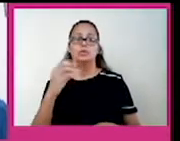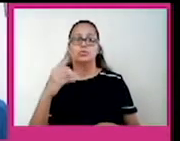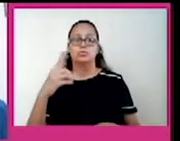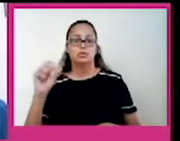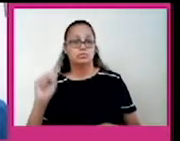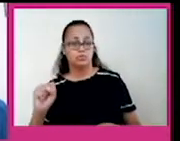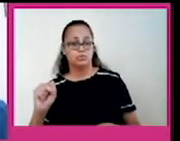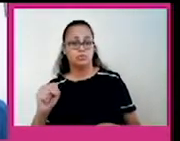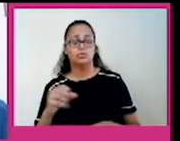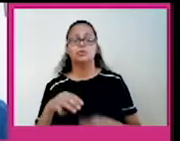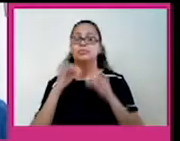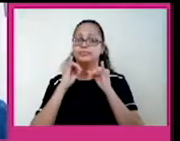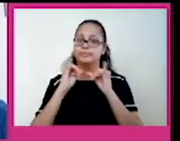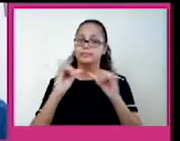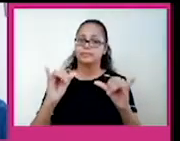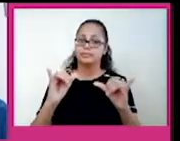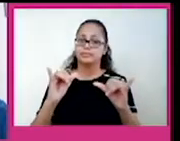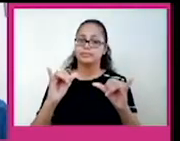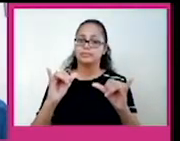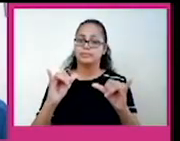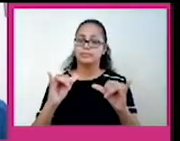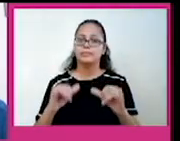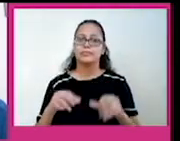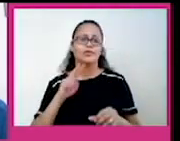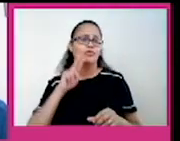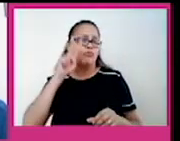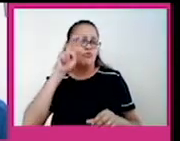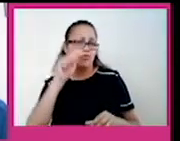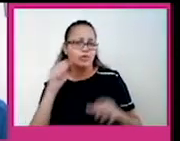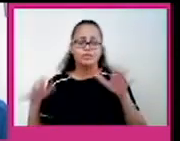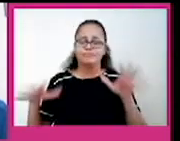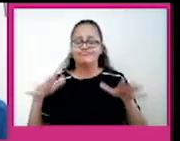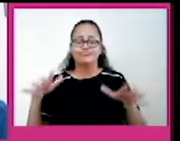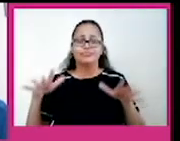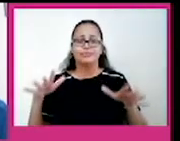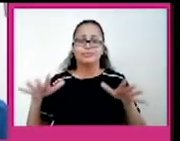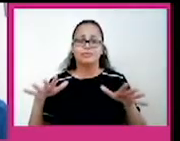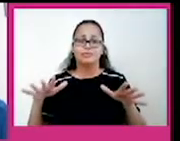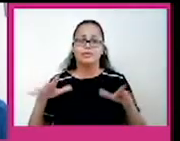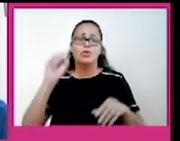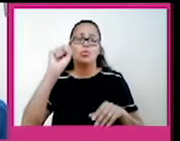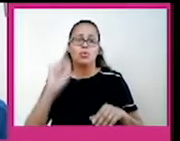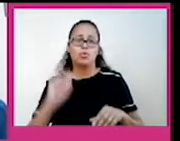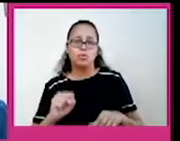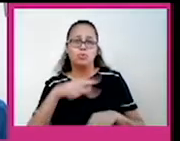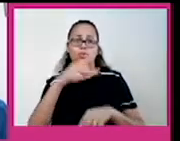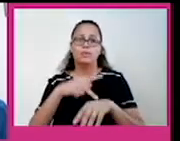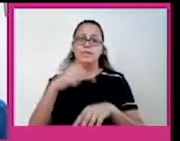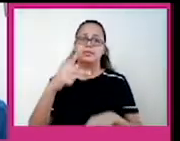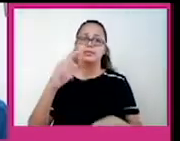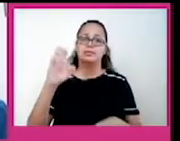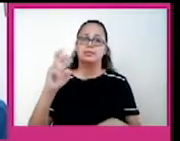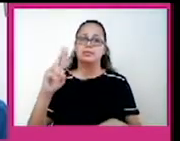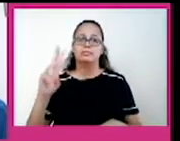noticiou a seguinte reportagem. Forte terremoto de magnitude 7,3 sacode o sul do Peru. Não há alerta de